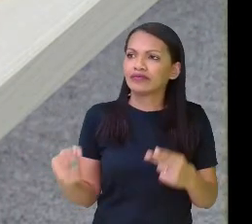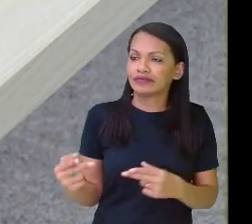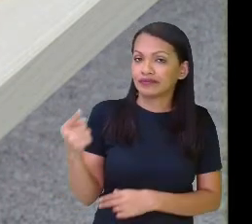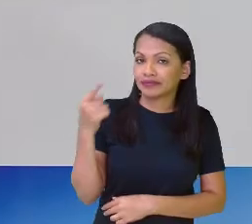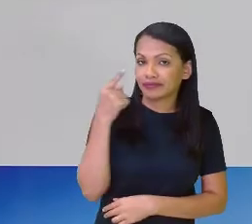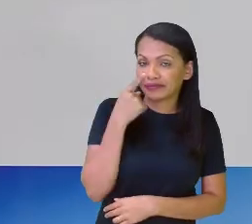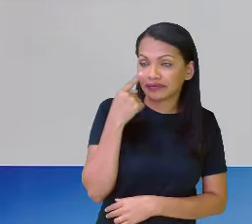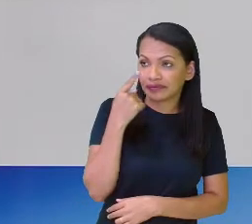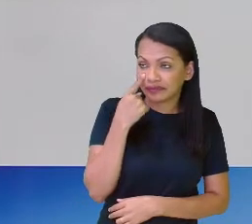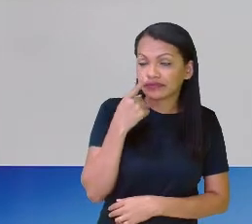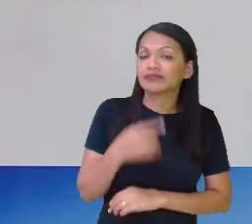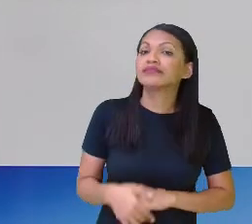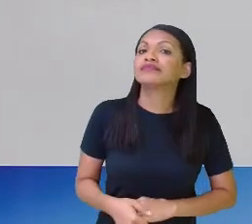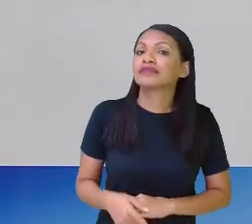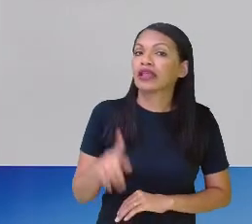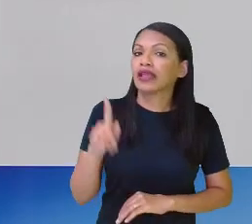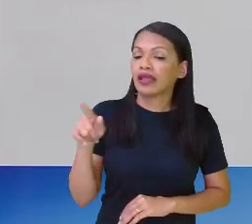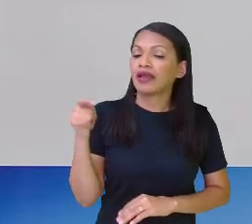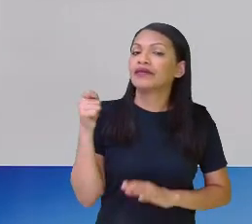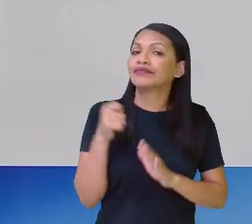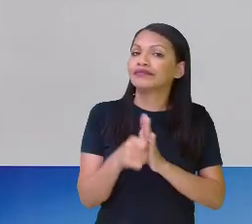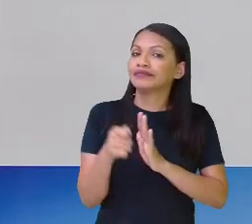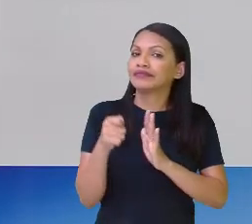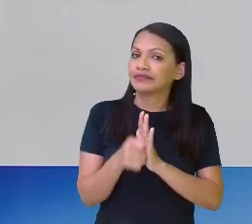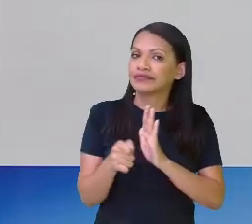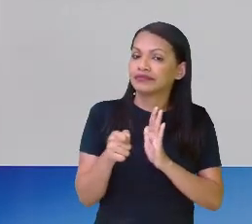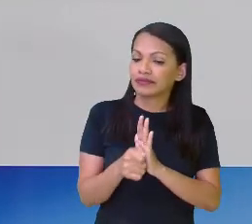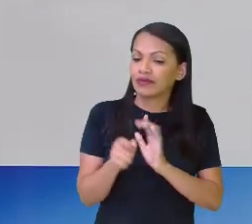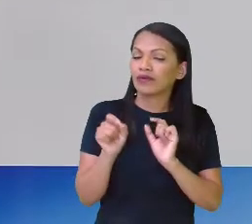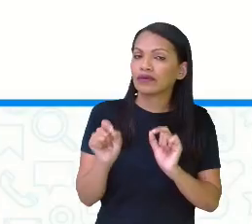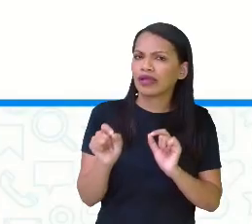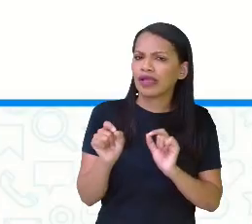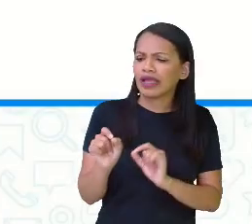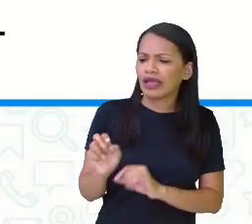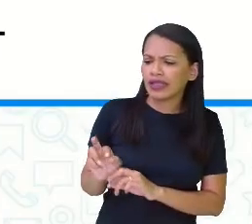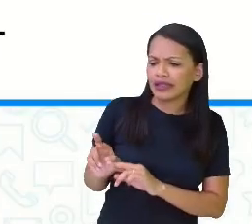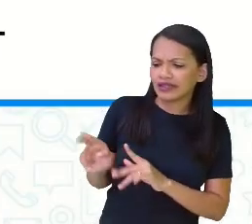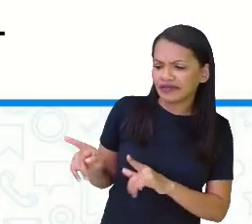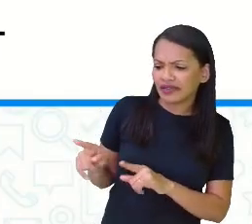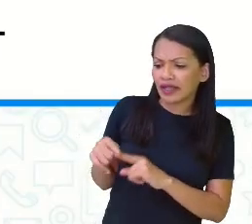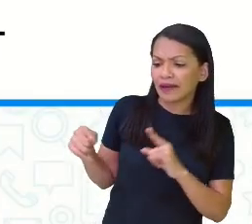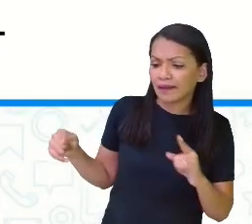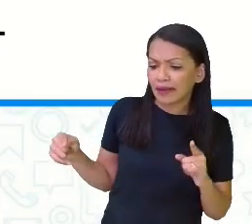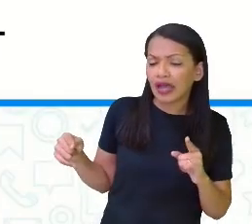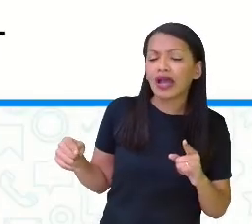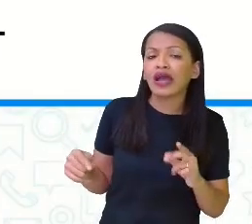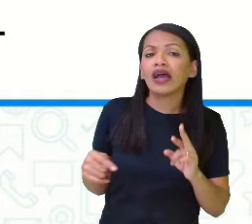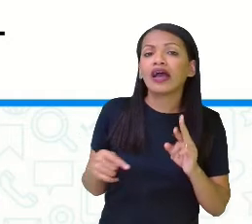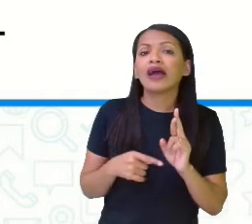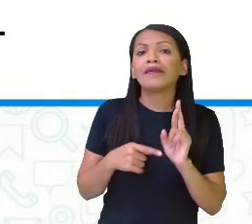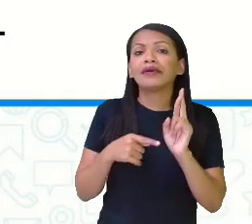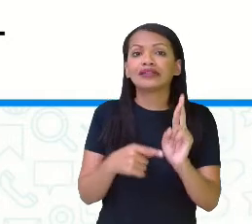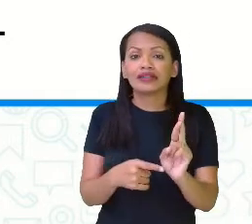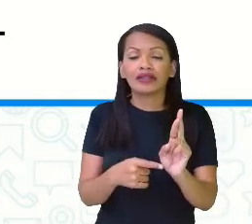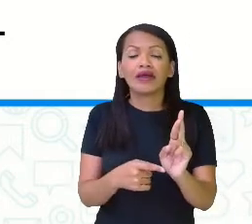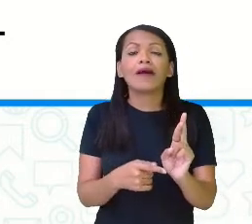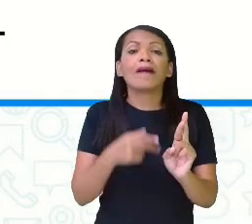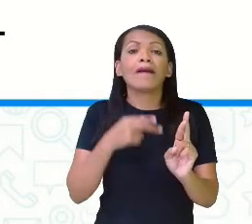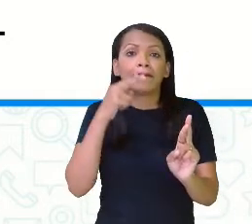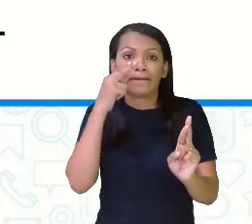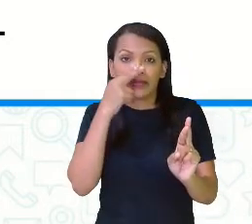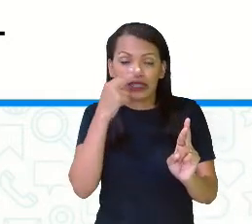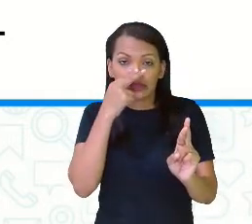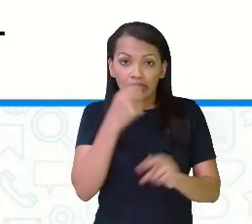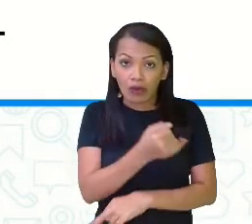atenção. Frações escritas de formas diferentes. Representando a mesma quantidade de um todo.